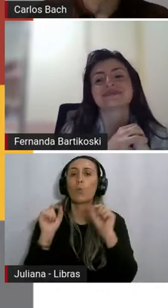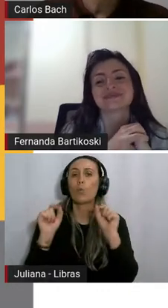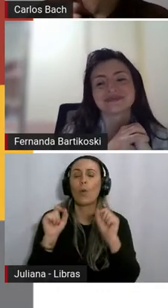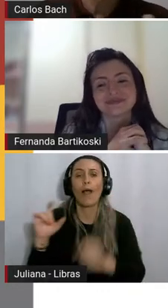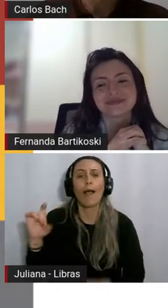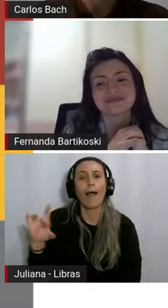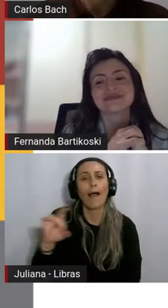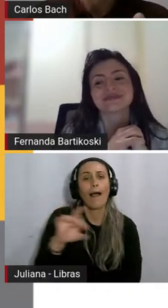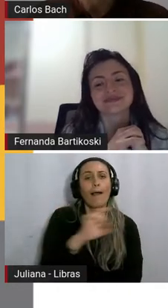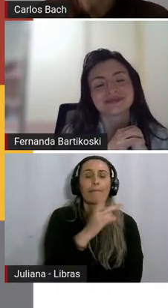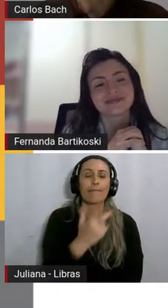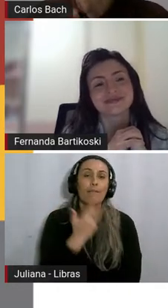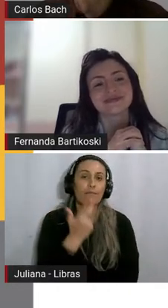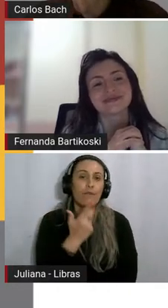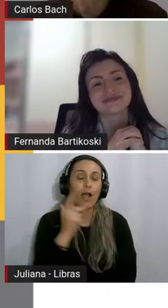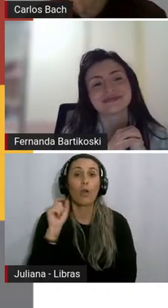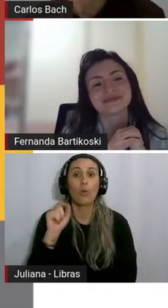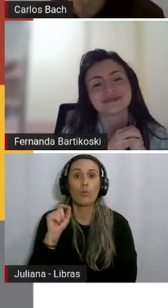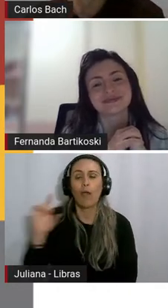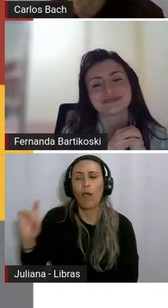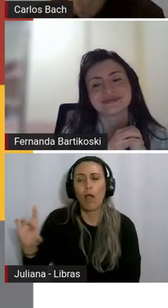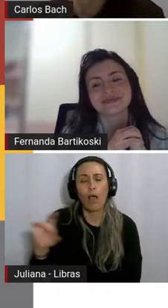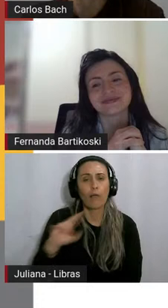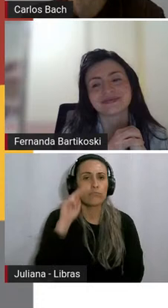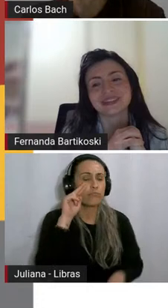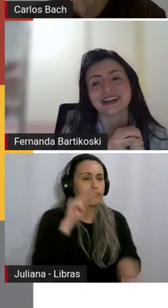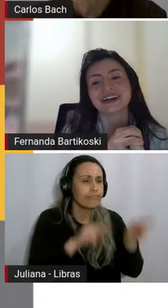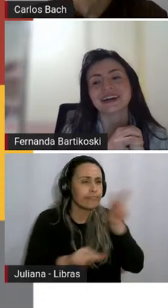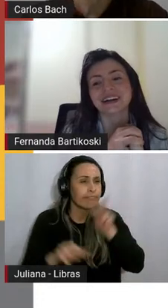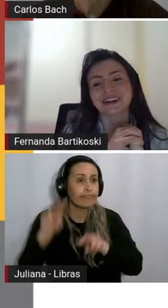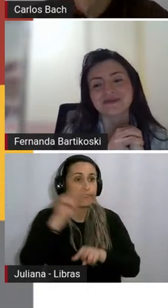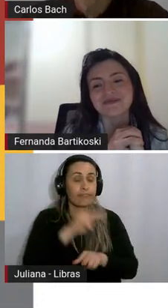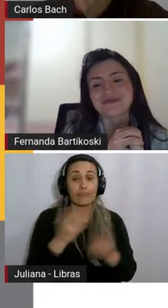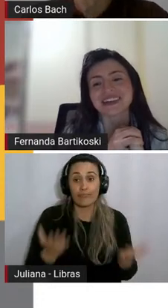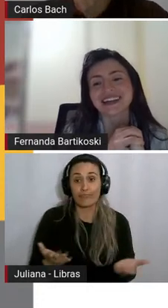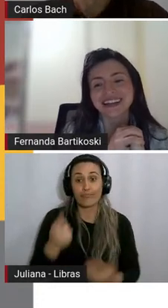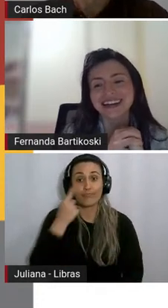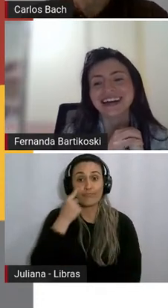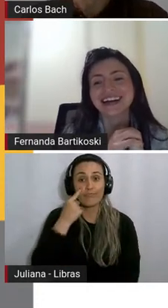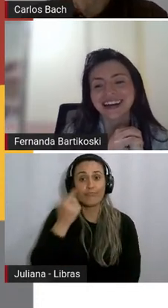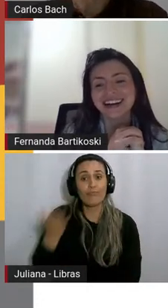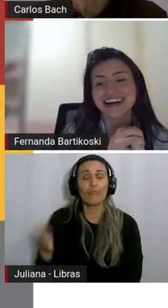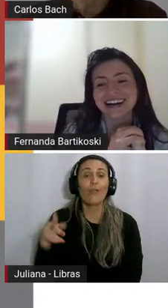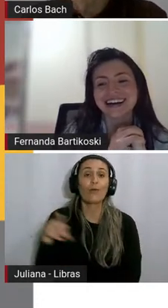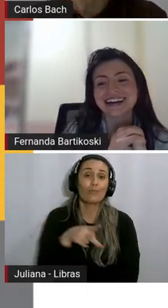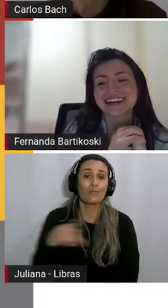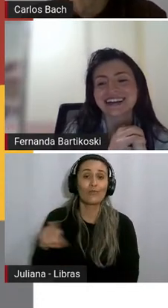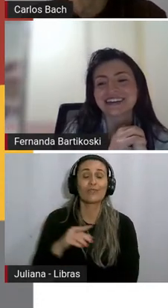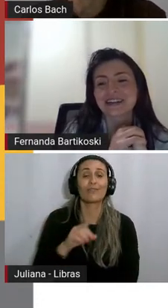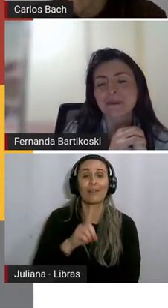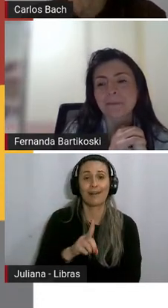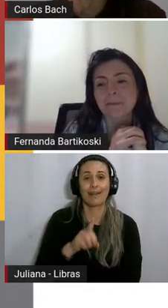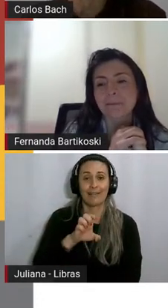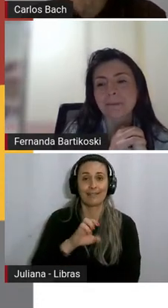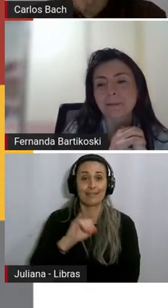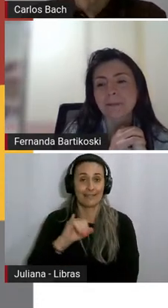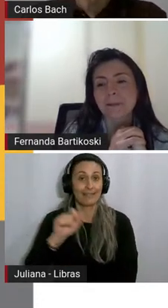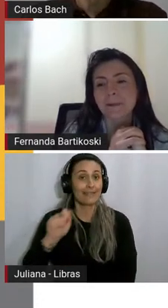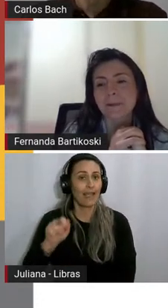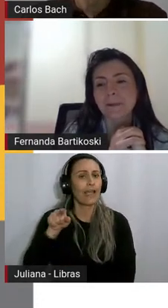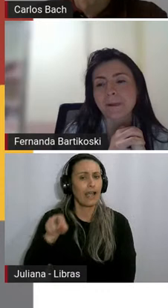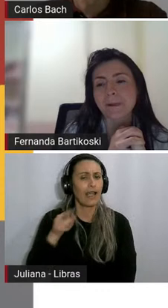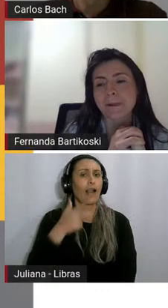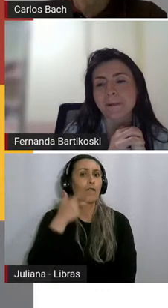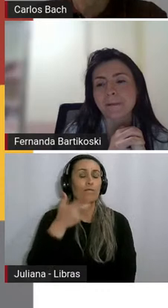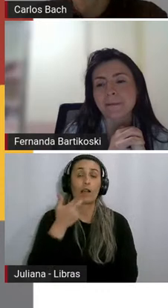diz? E a gente vai... E olha o que a professora Dea Alvarez fala que diz. Gosto de trazer vários autores